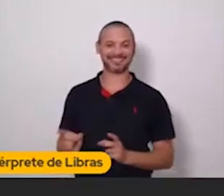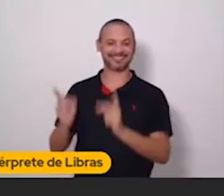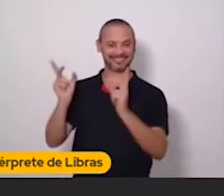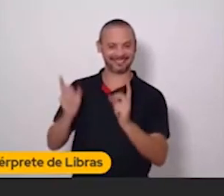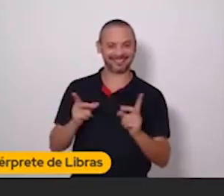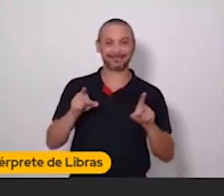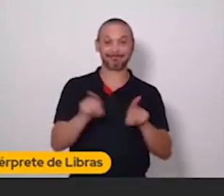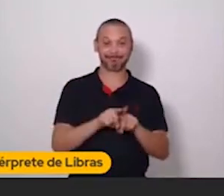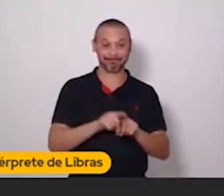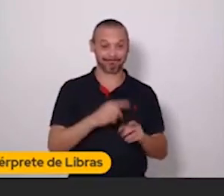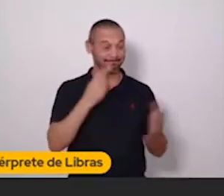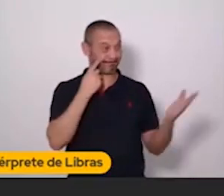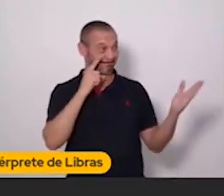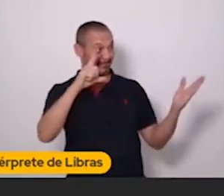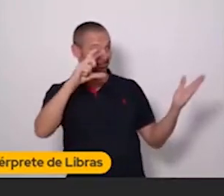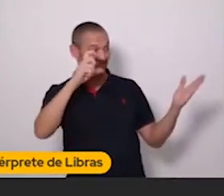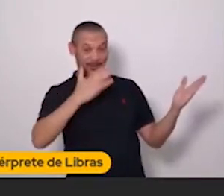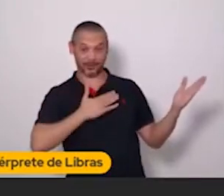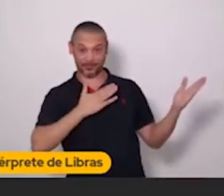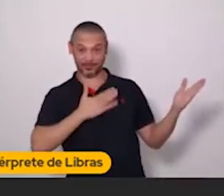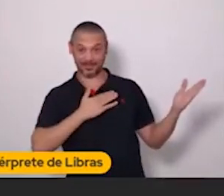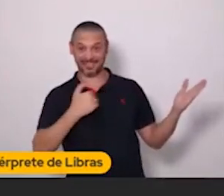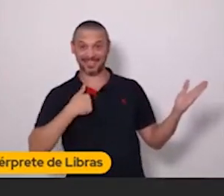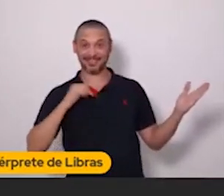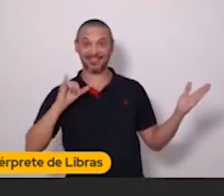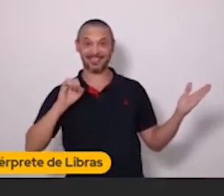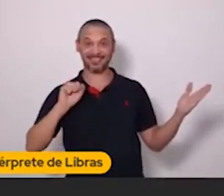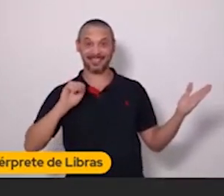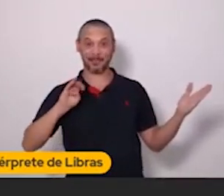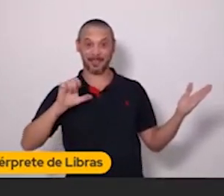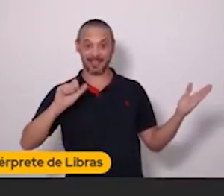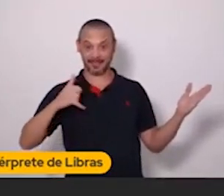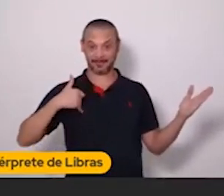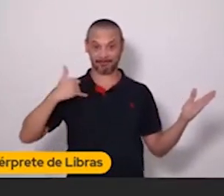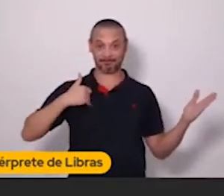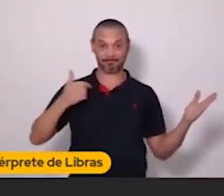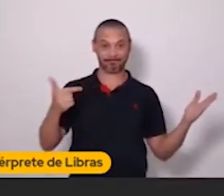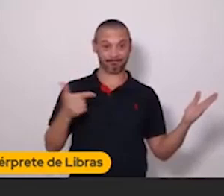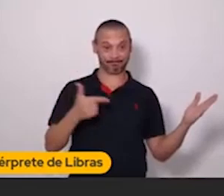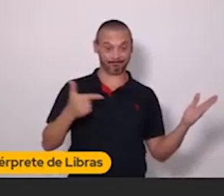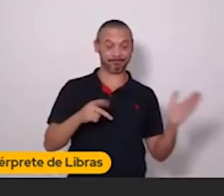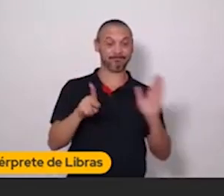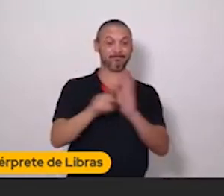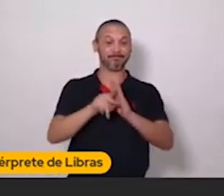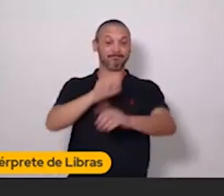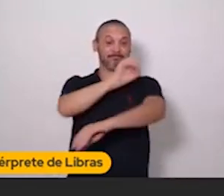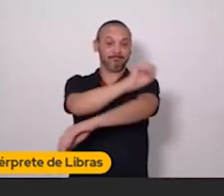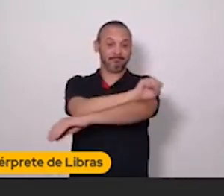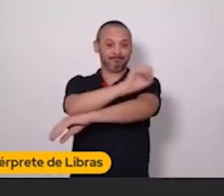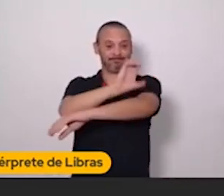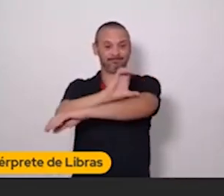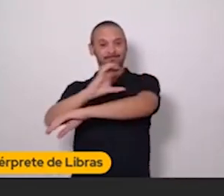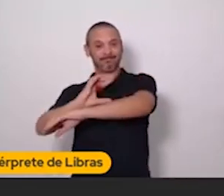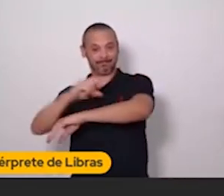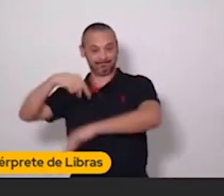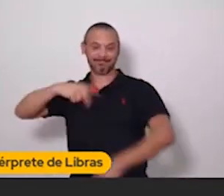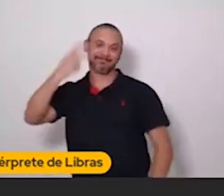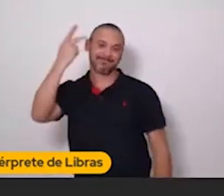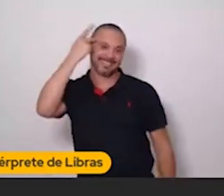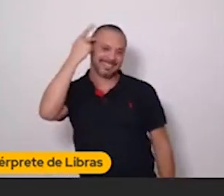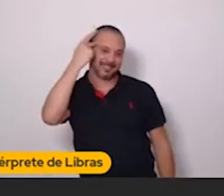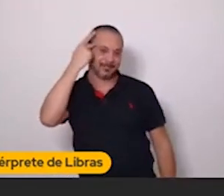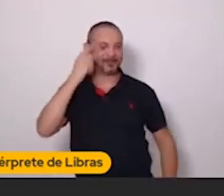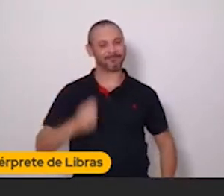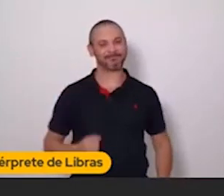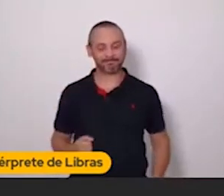Aqui do lado tem uma foto minha, eu, Isabela, tenho 22 anos, sou de São Bernardo do Campo, São Paulo. E além da